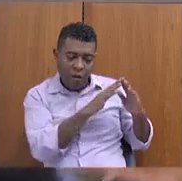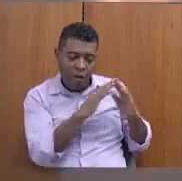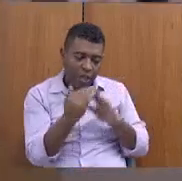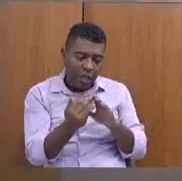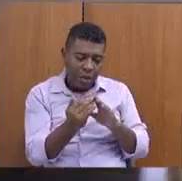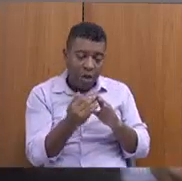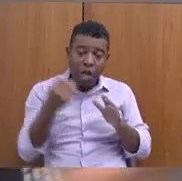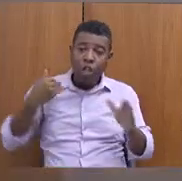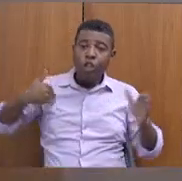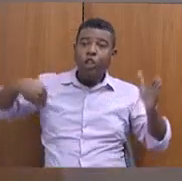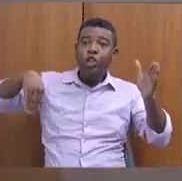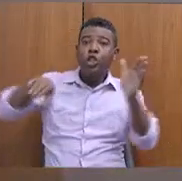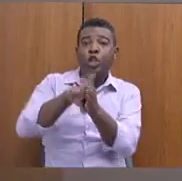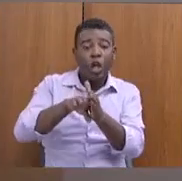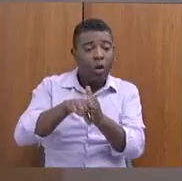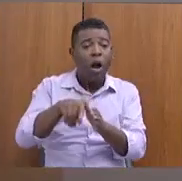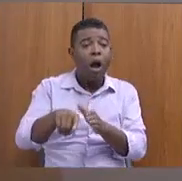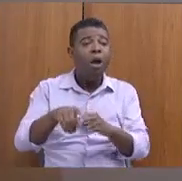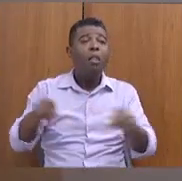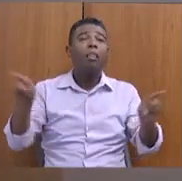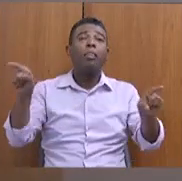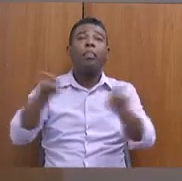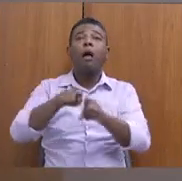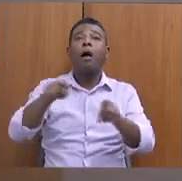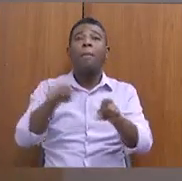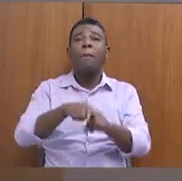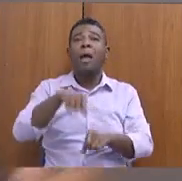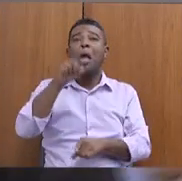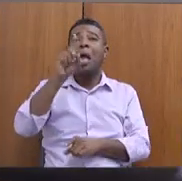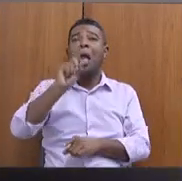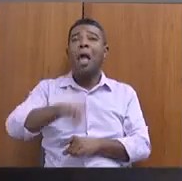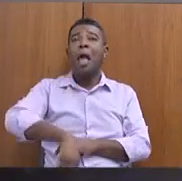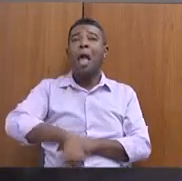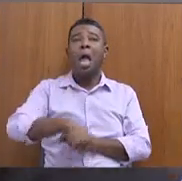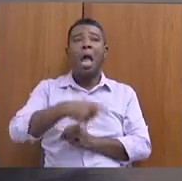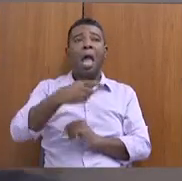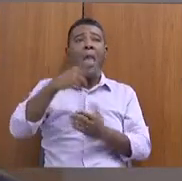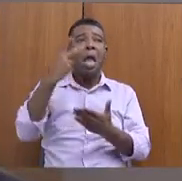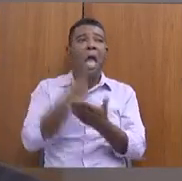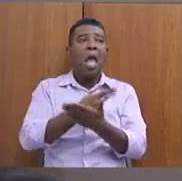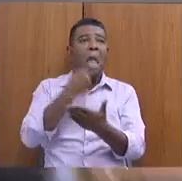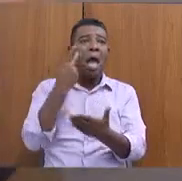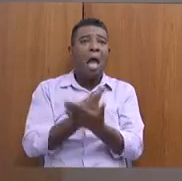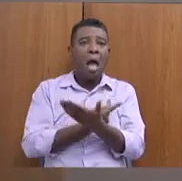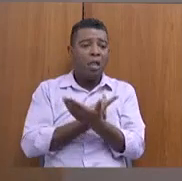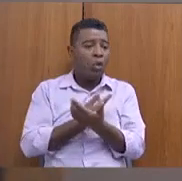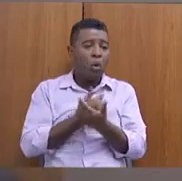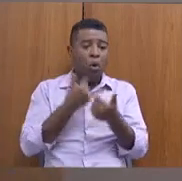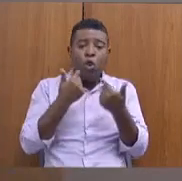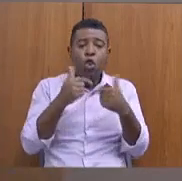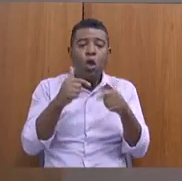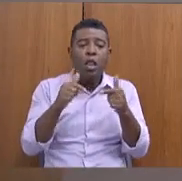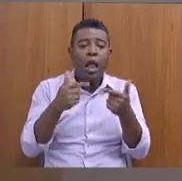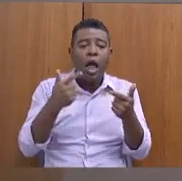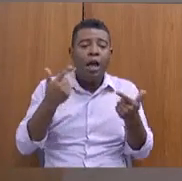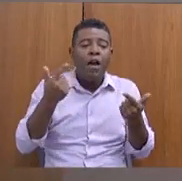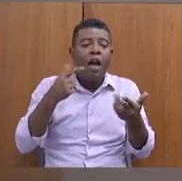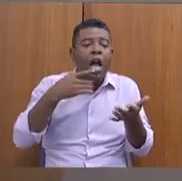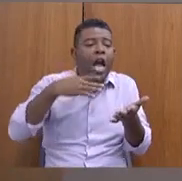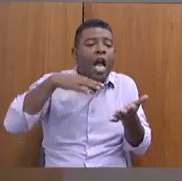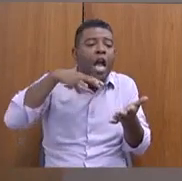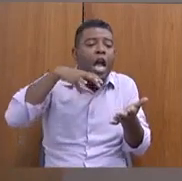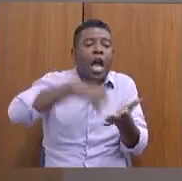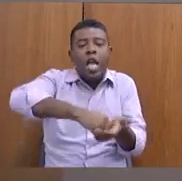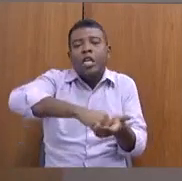também caracterizou. Havia uma fraude que o funcionário não estava registrado, mas o funcionário estava registrado na fazenda do filho dele, do lado.